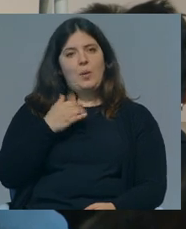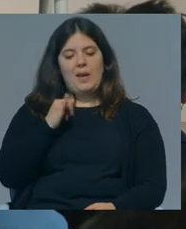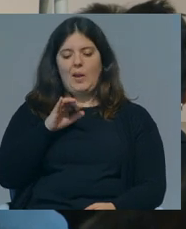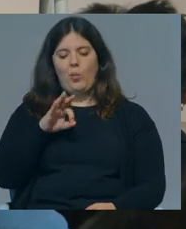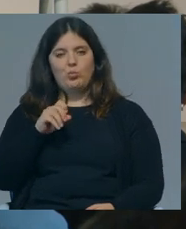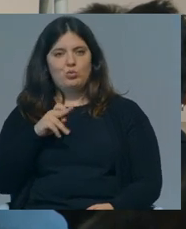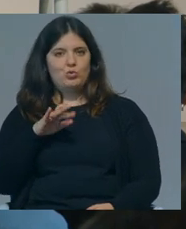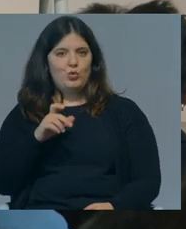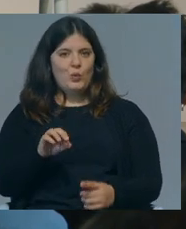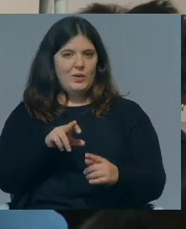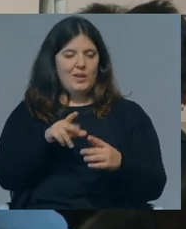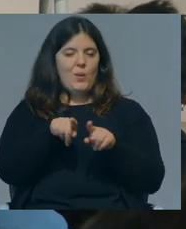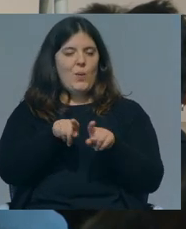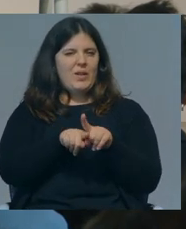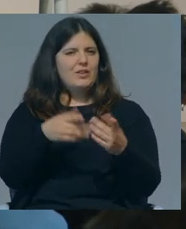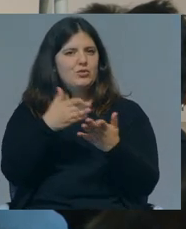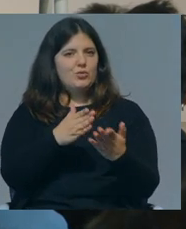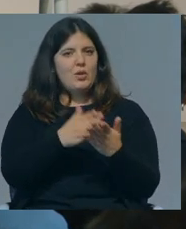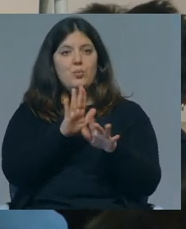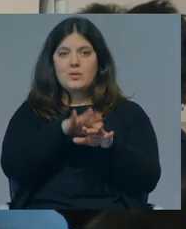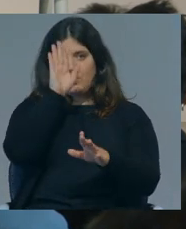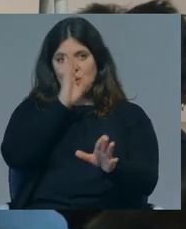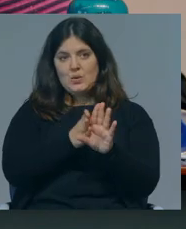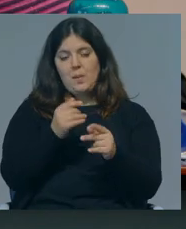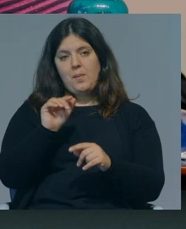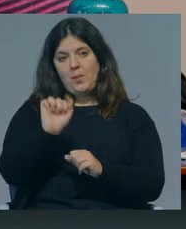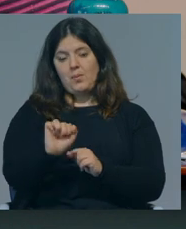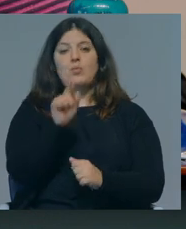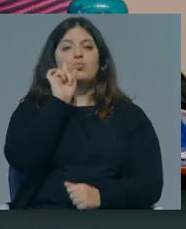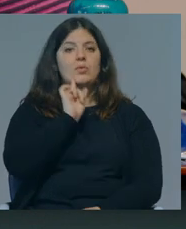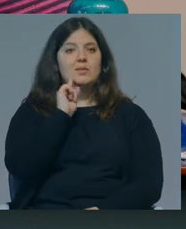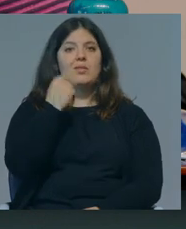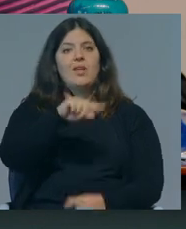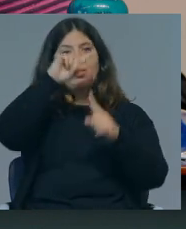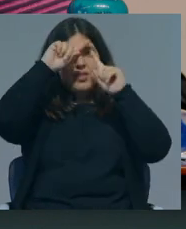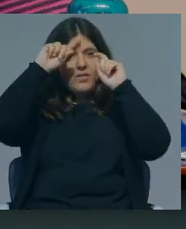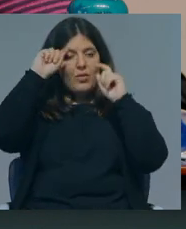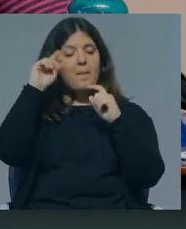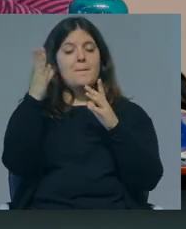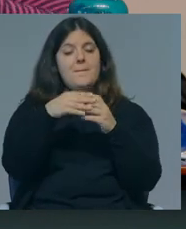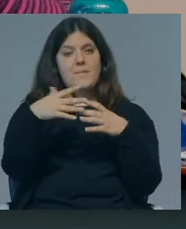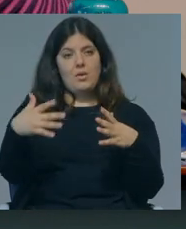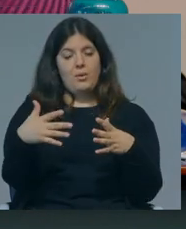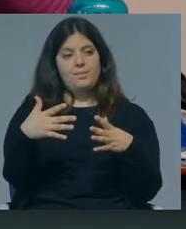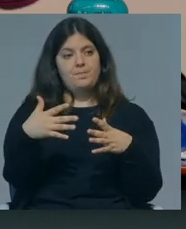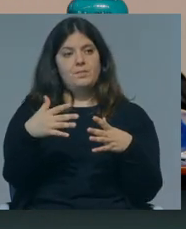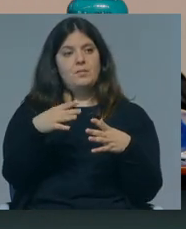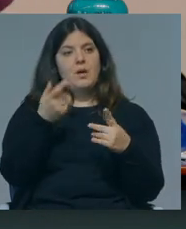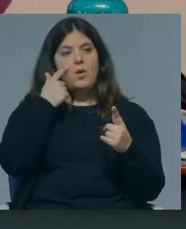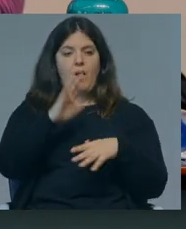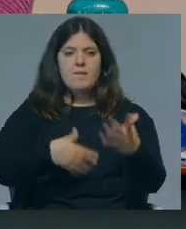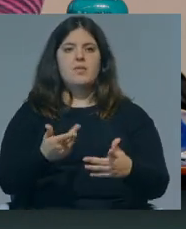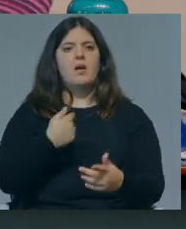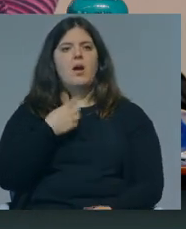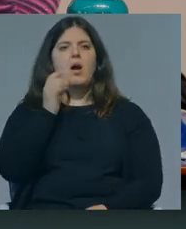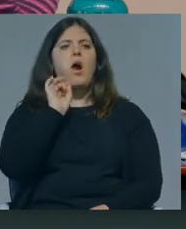E isso está até explicado, está estudado até pela própria psicologia. De facto, as mulheres têm mais dificuldade em mandar-se para a frente, ou